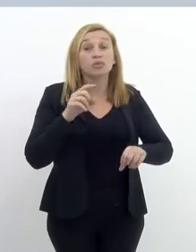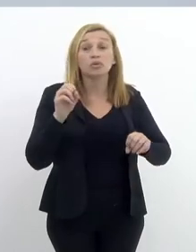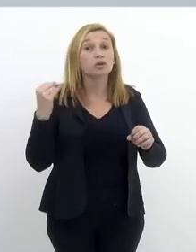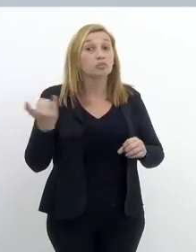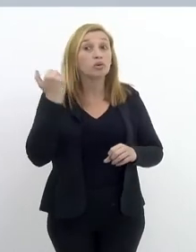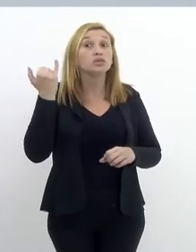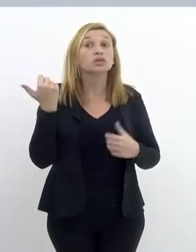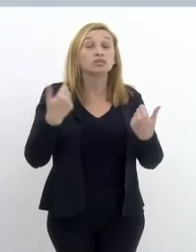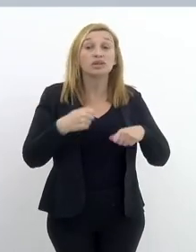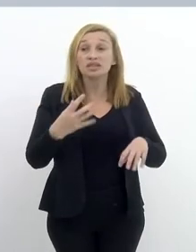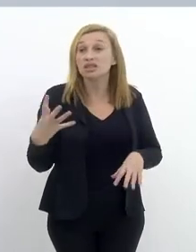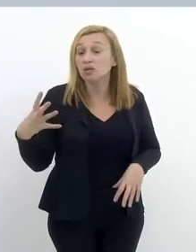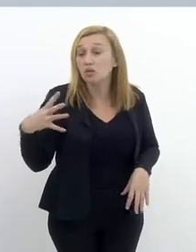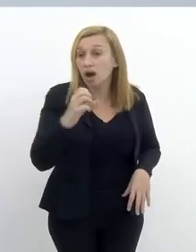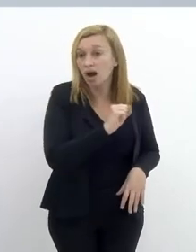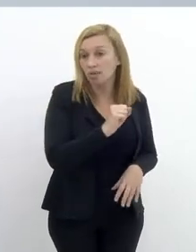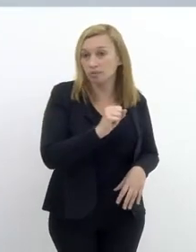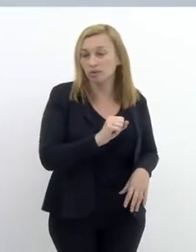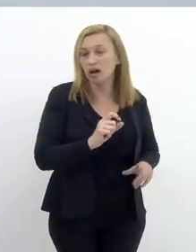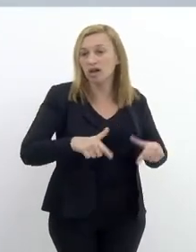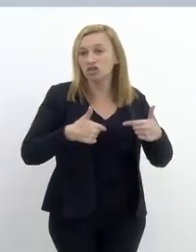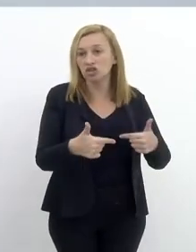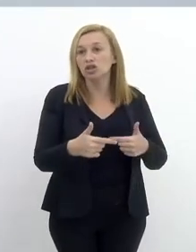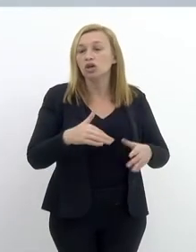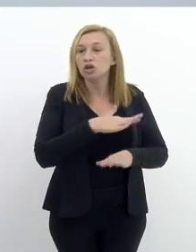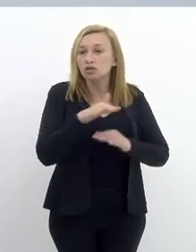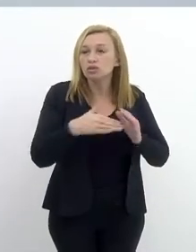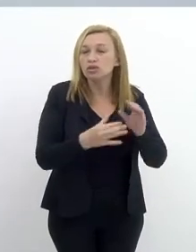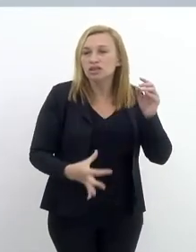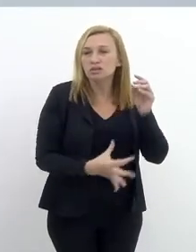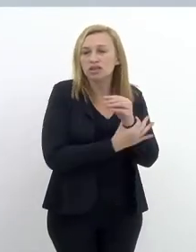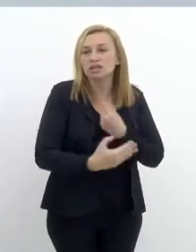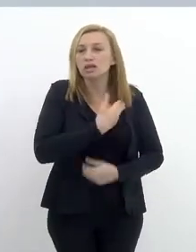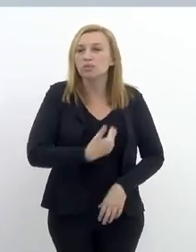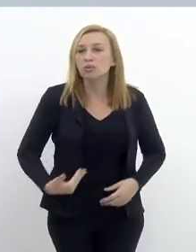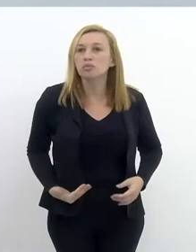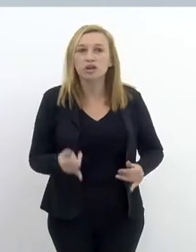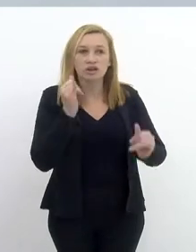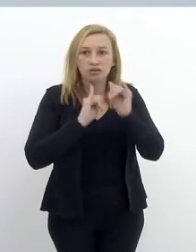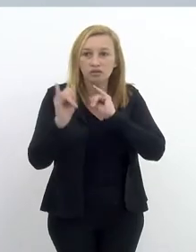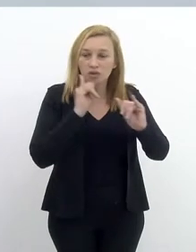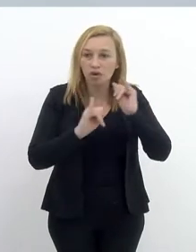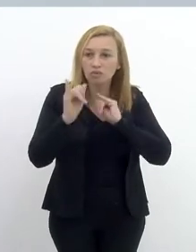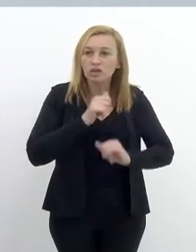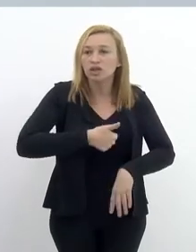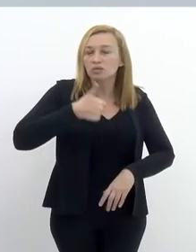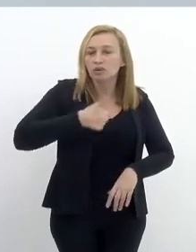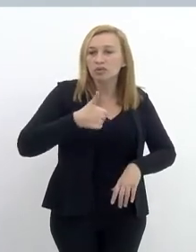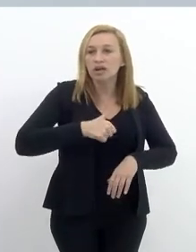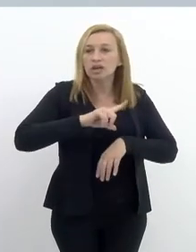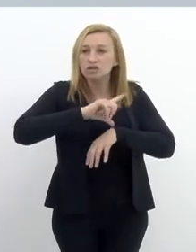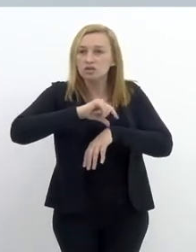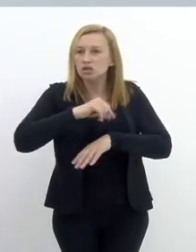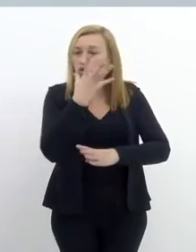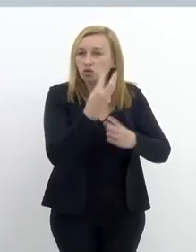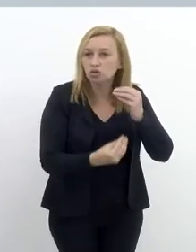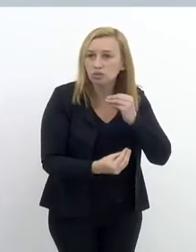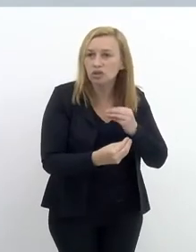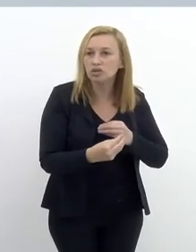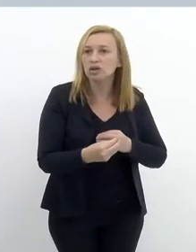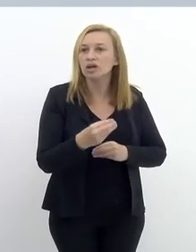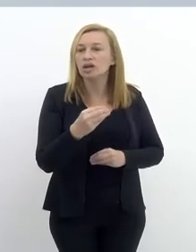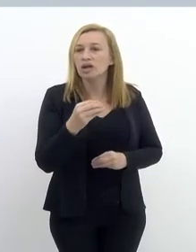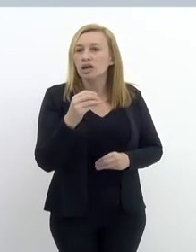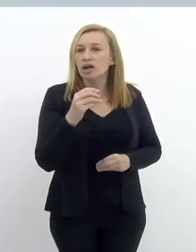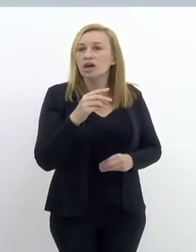e esse tempo é um tempo muito precioso porque toda a segurança pública informa isso com bastante frequência de que as primeiras